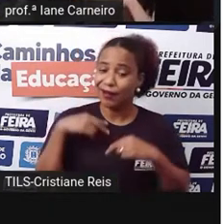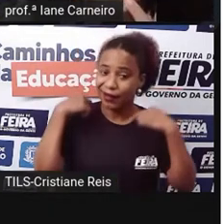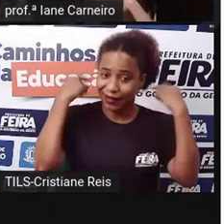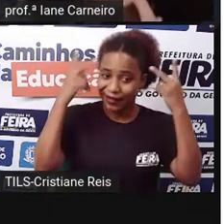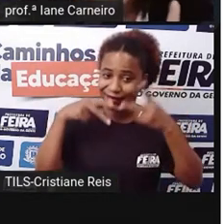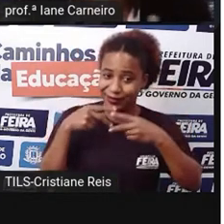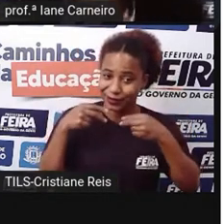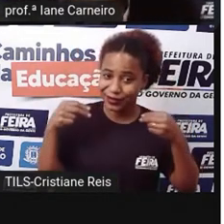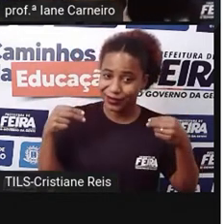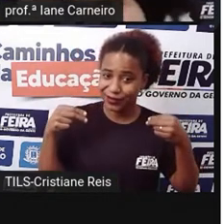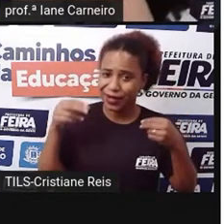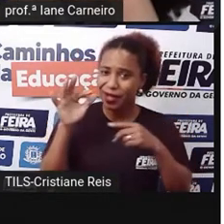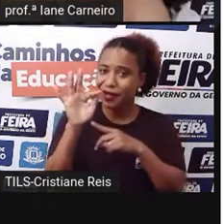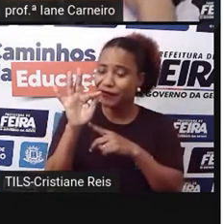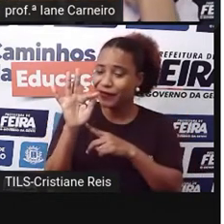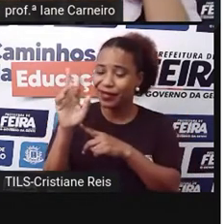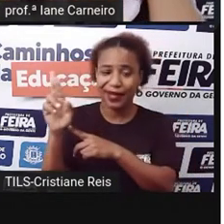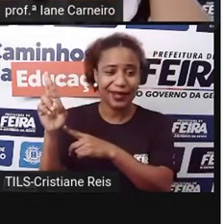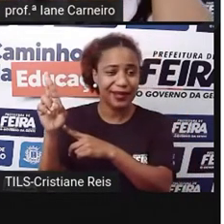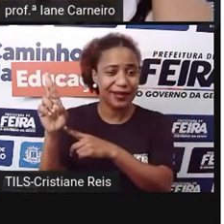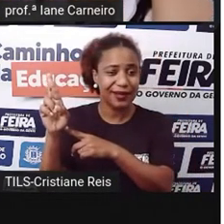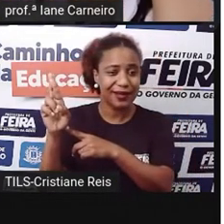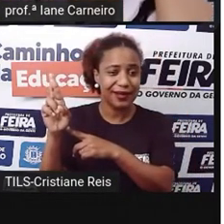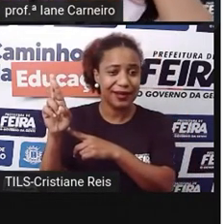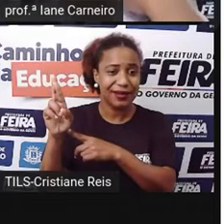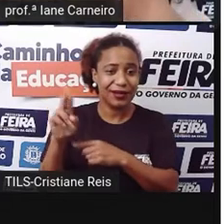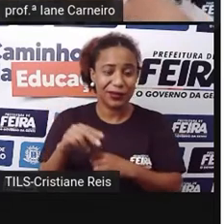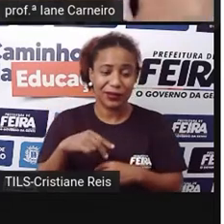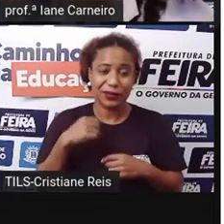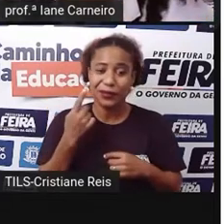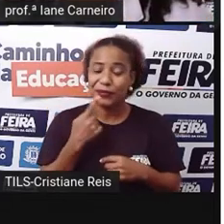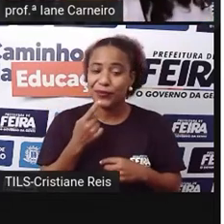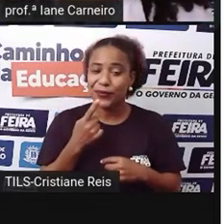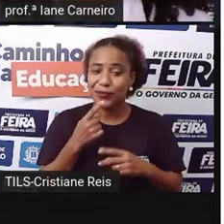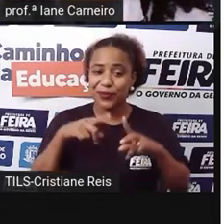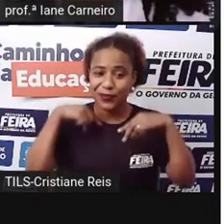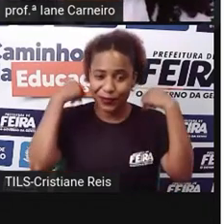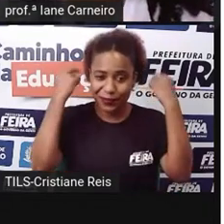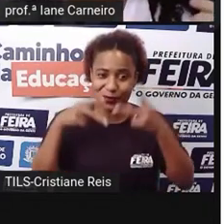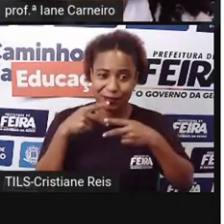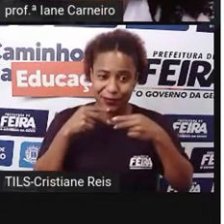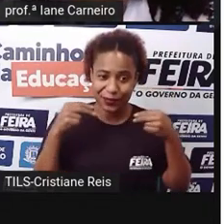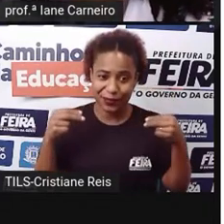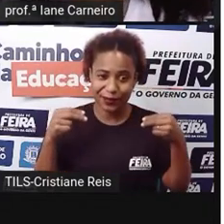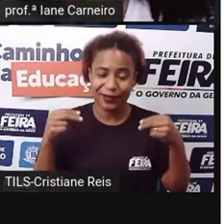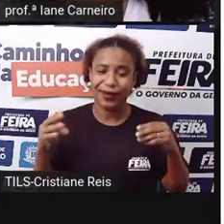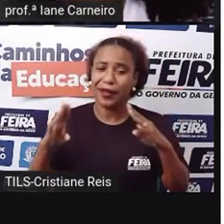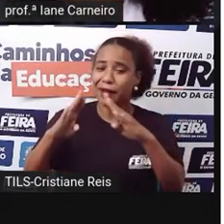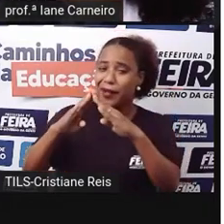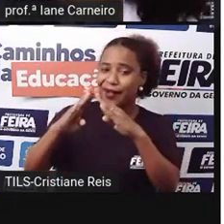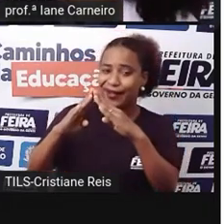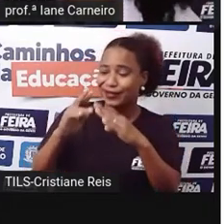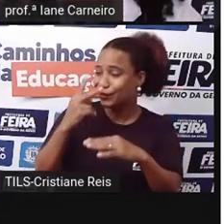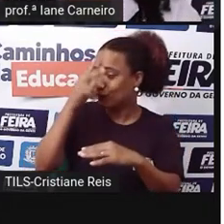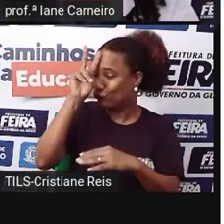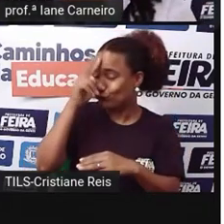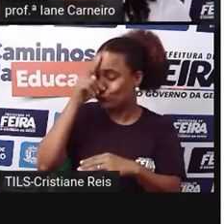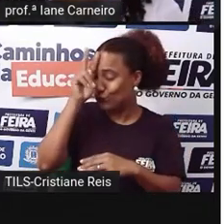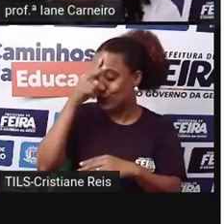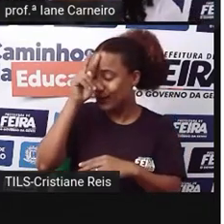Por que será? Porque, né? Os historiadores não sabem ao certo onde é que surgiu a história da Chapeuzinho Vermelho.